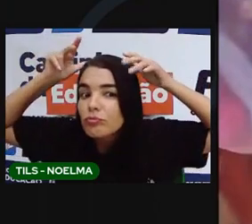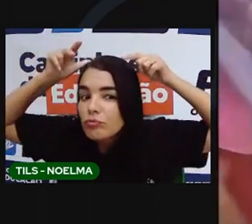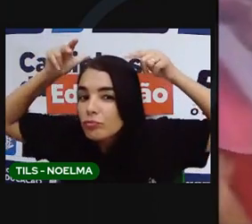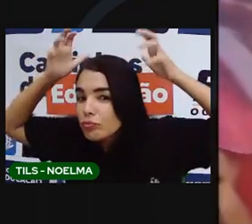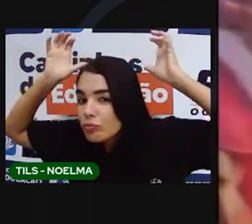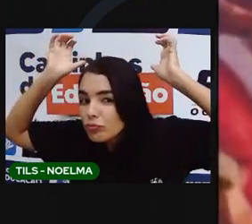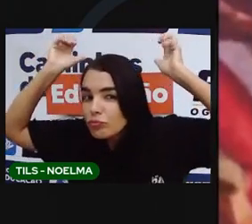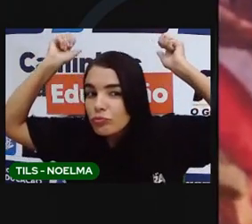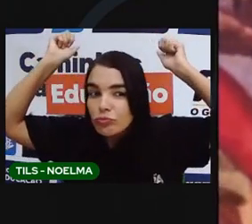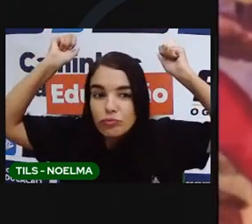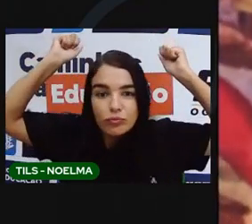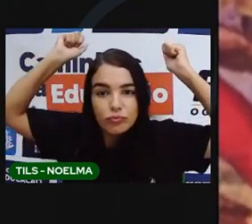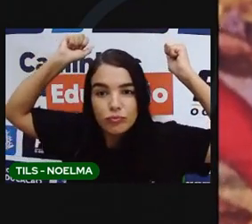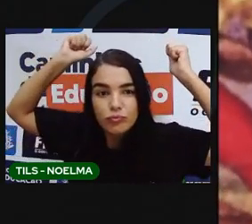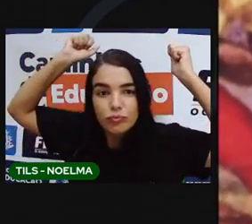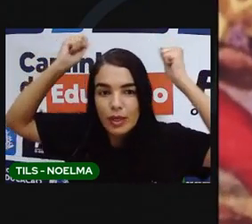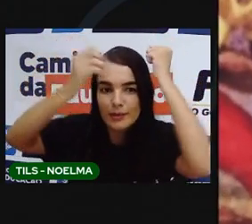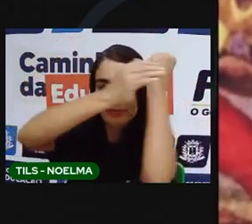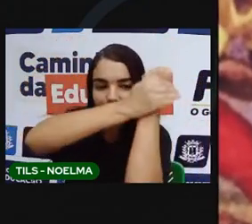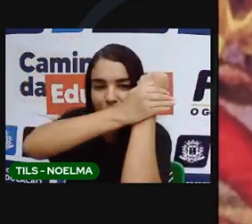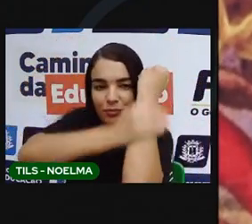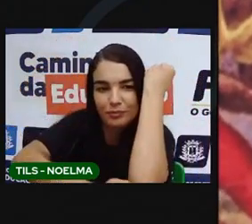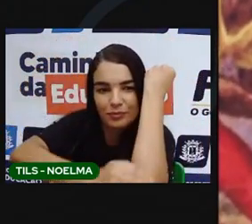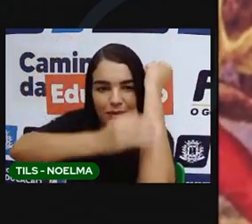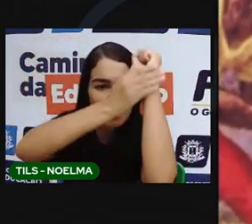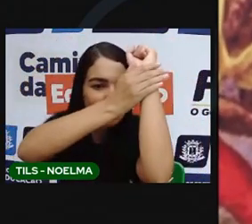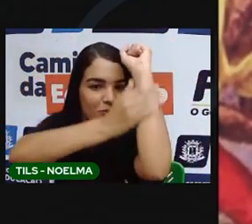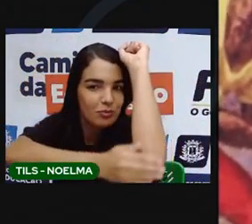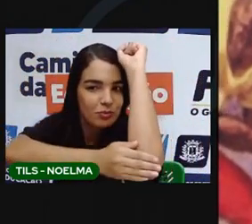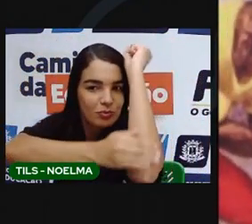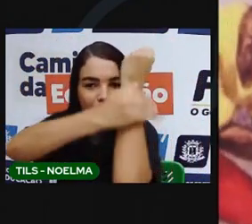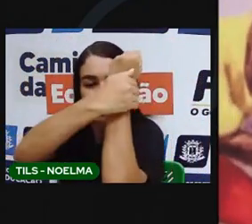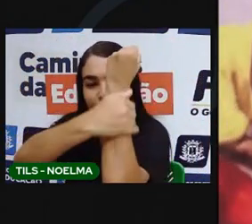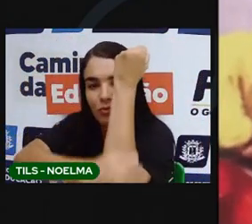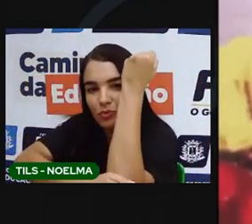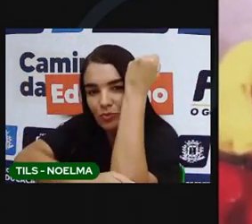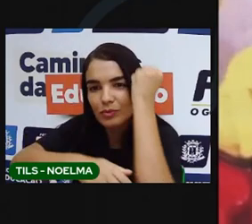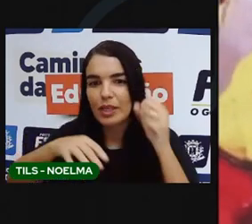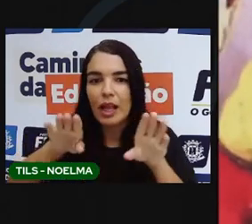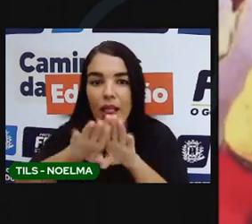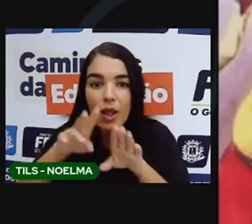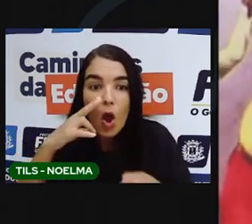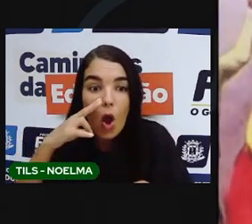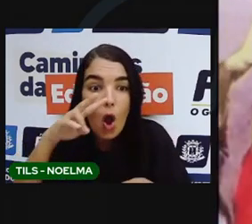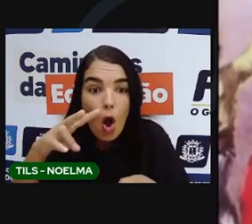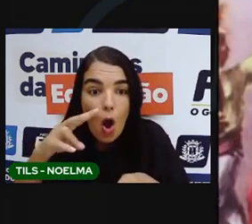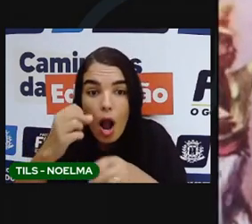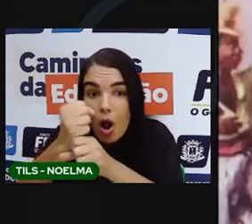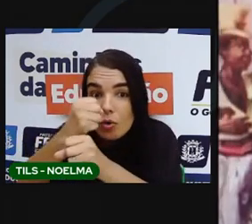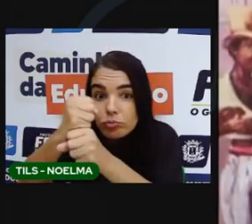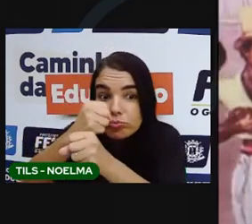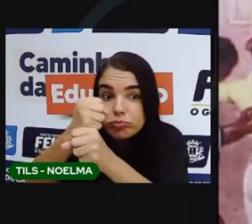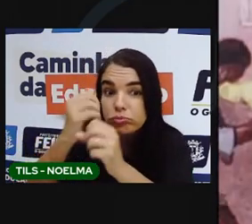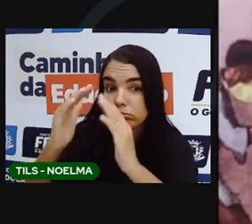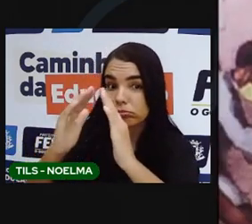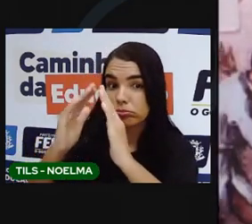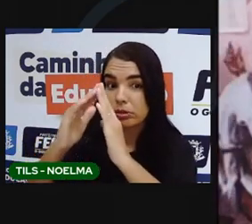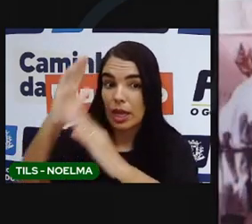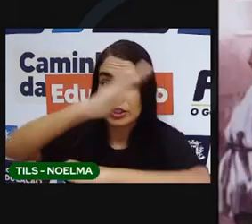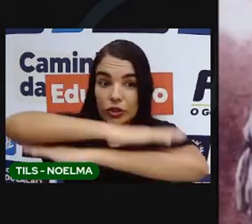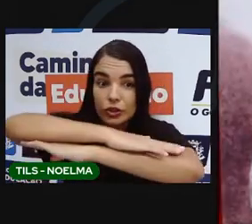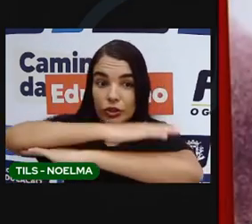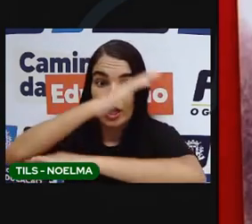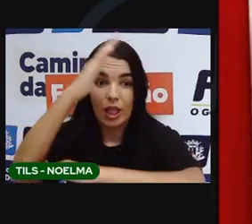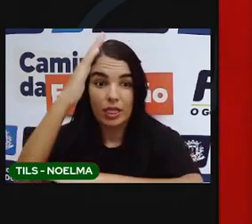vai ter muito abacaxi pra descascar. Vai abacaxi. E olha a construção das casas, olha. Lindas as janelas. E tem uma